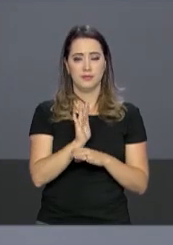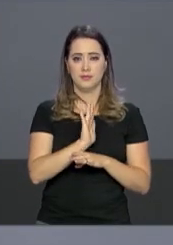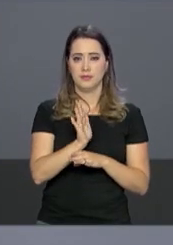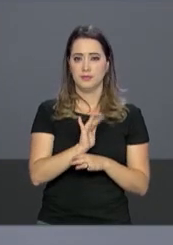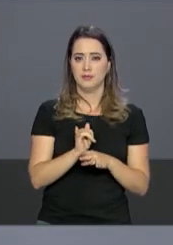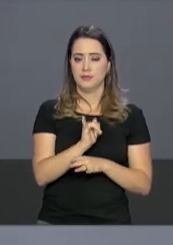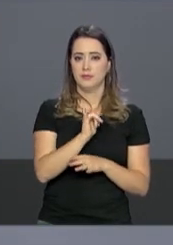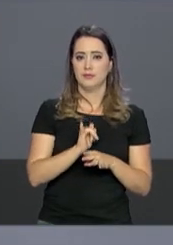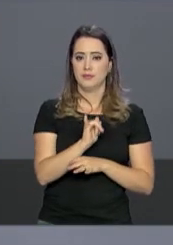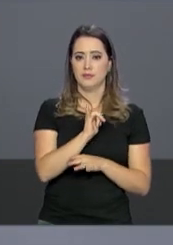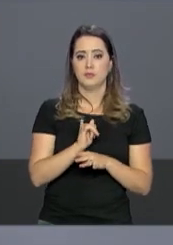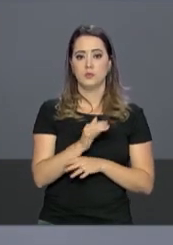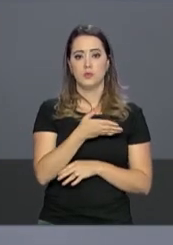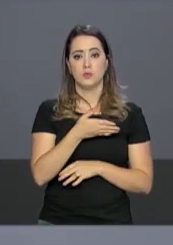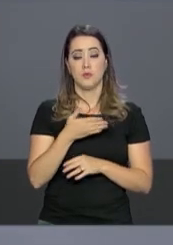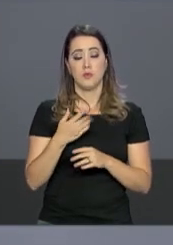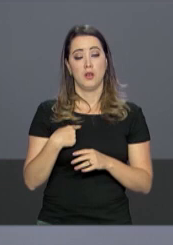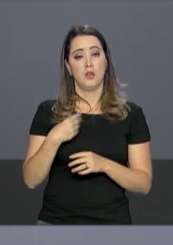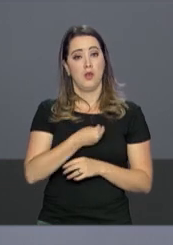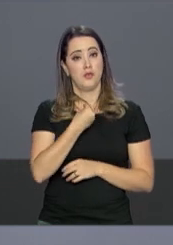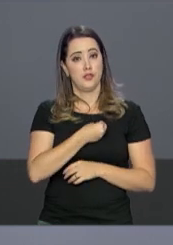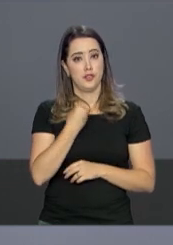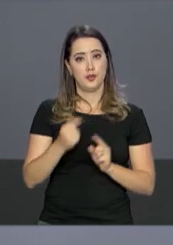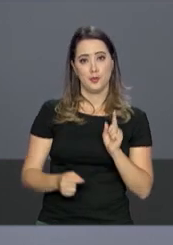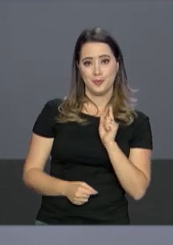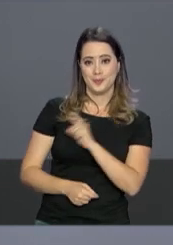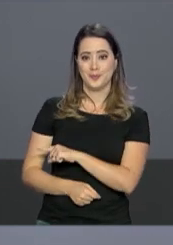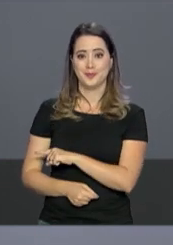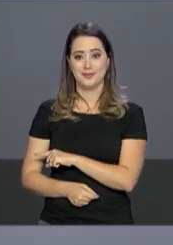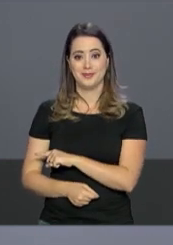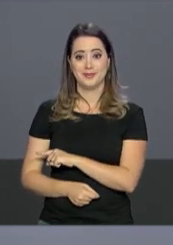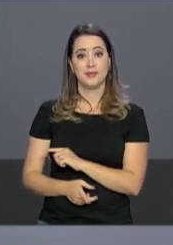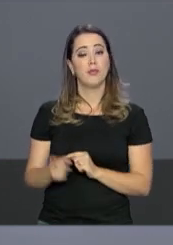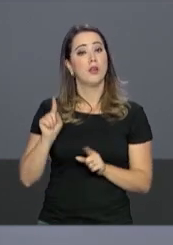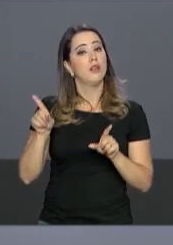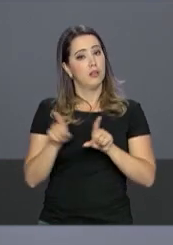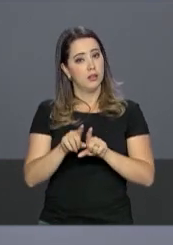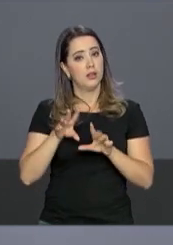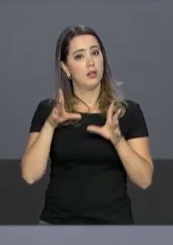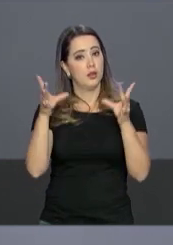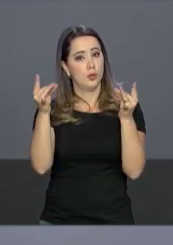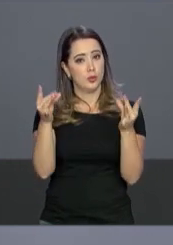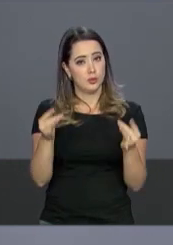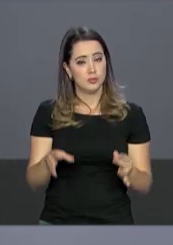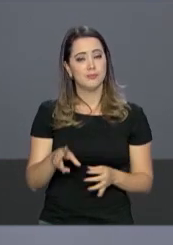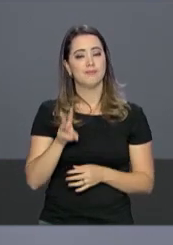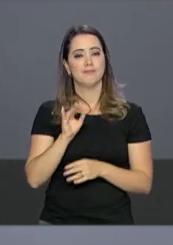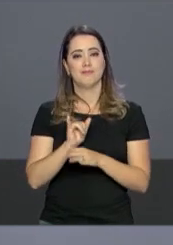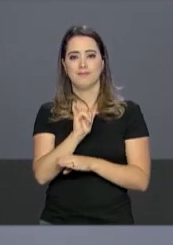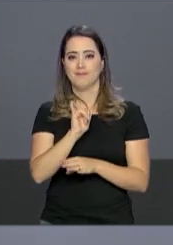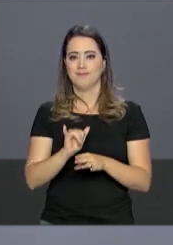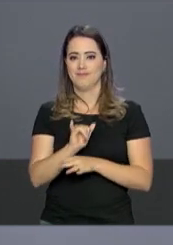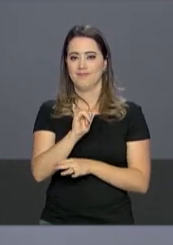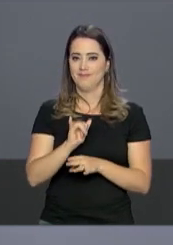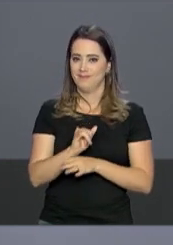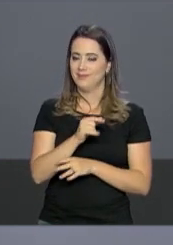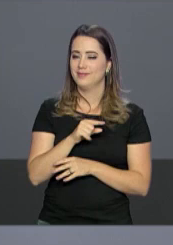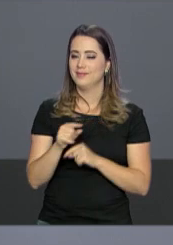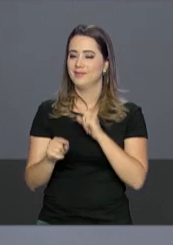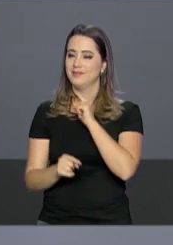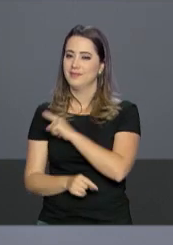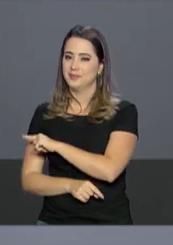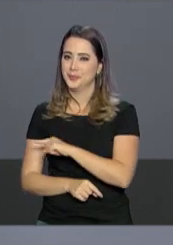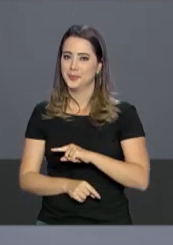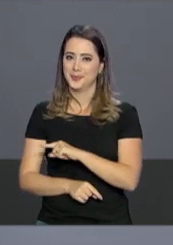Você pode acompanhar a programação ao vivo pela página da NBR na internet. E todas as nossas reportagens estão em nosso canal no